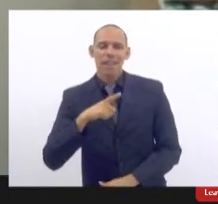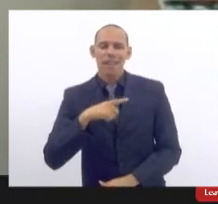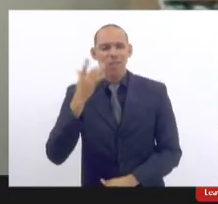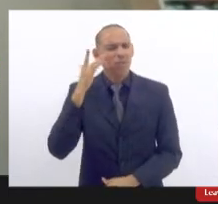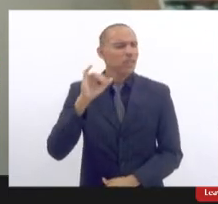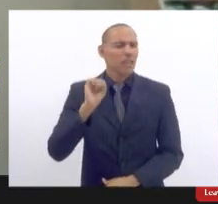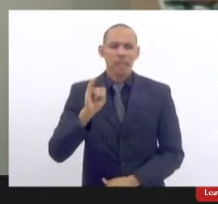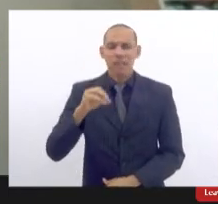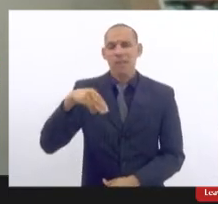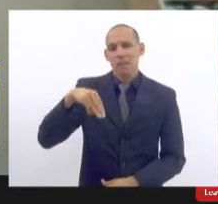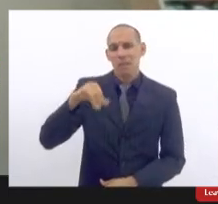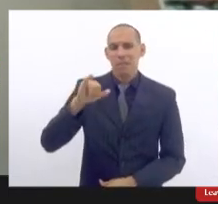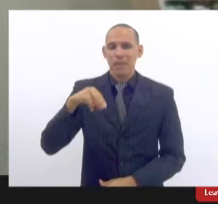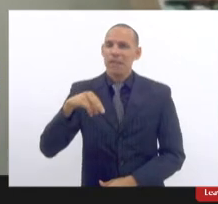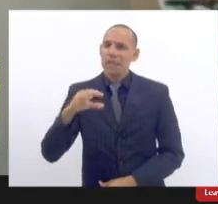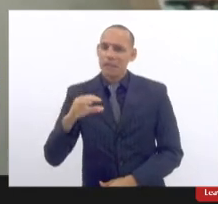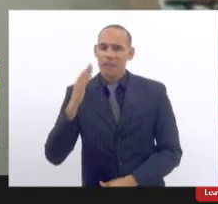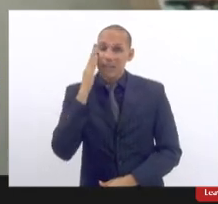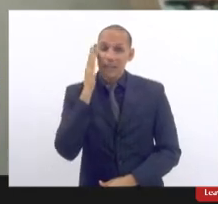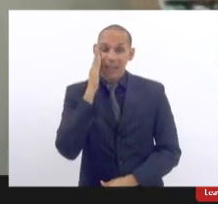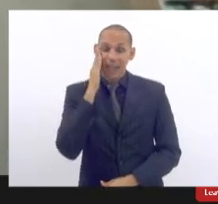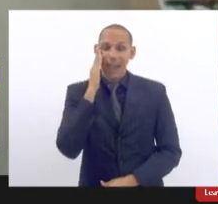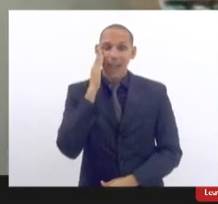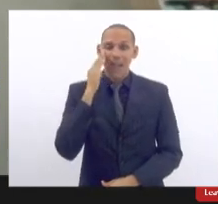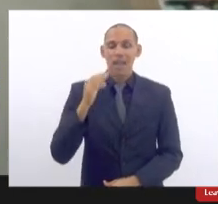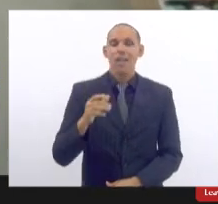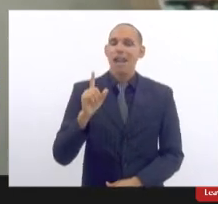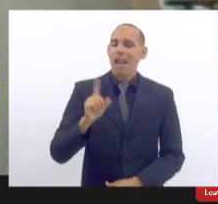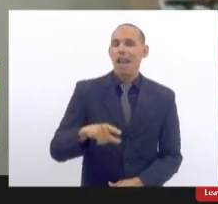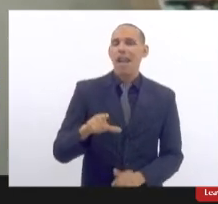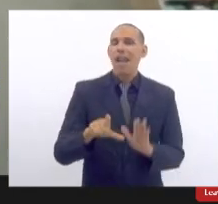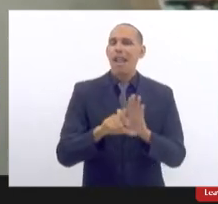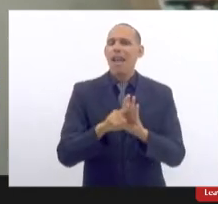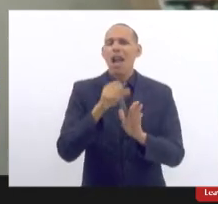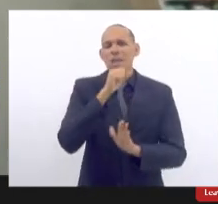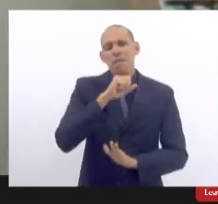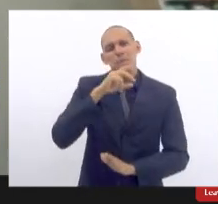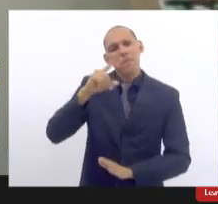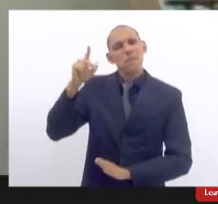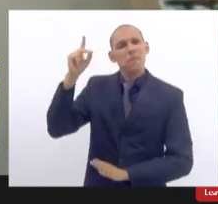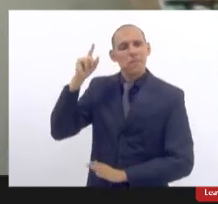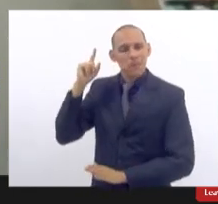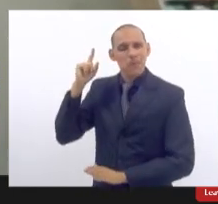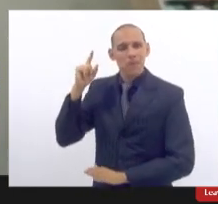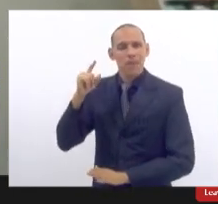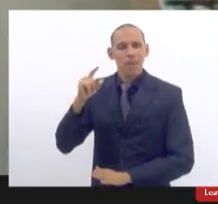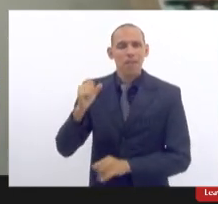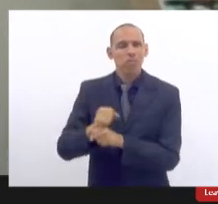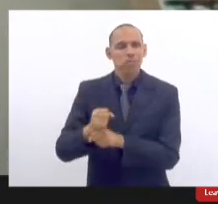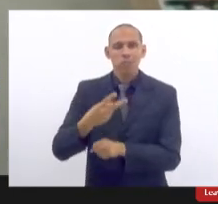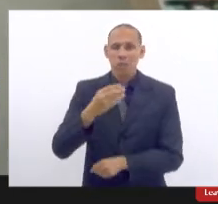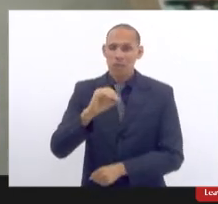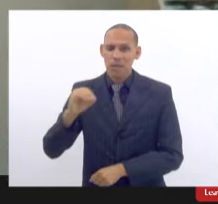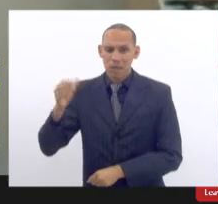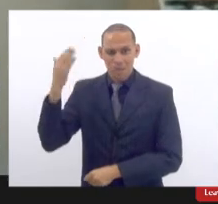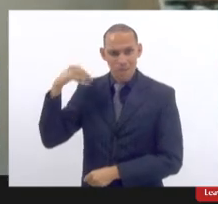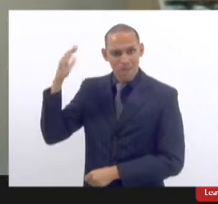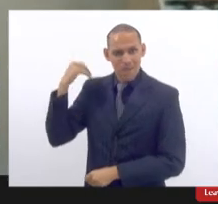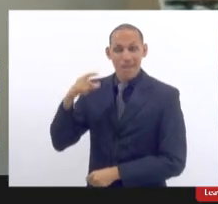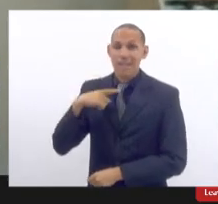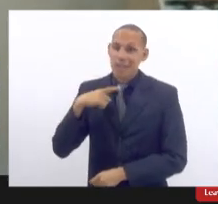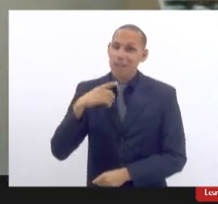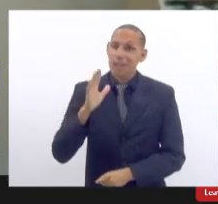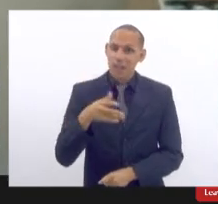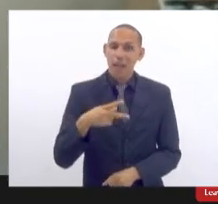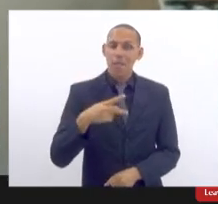Carlos Miki está sabendo dessa lei, que é uma lei mais antiga dos anos 2000, que já tinha esse